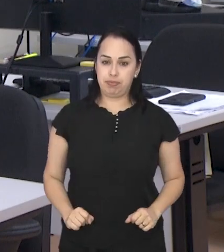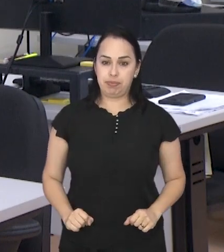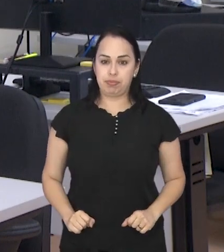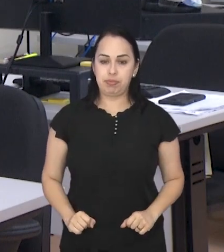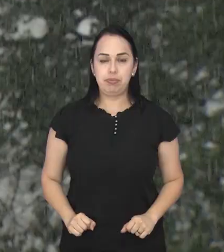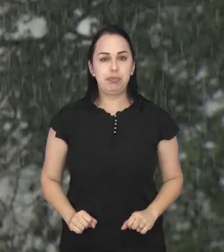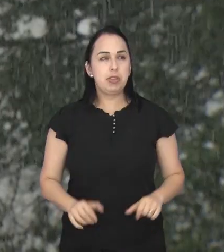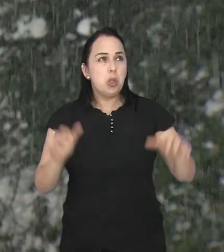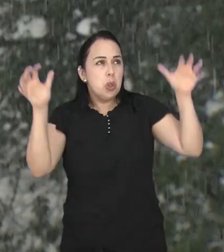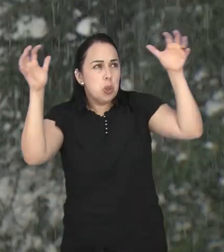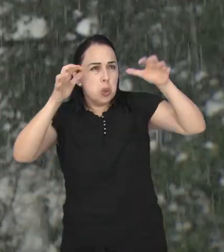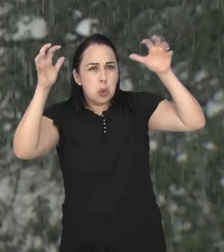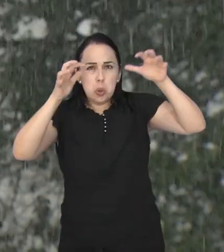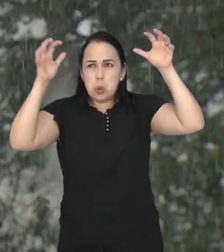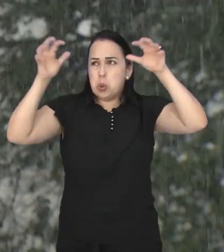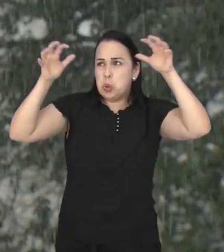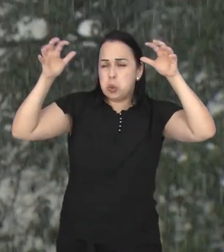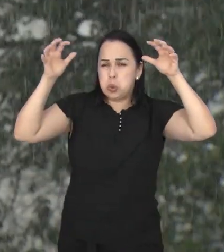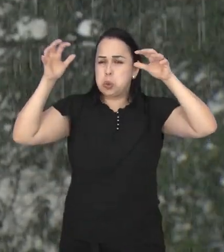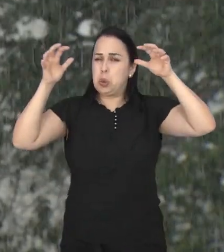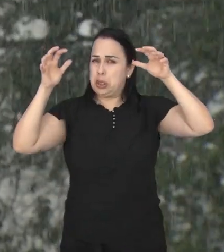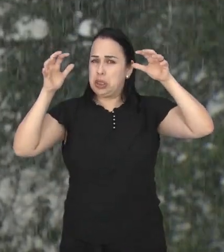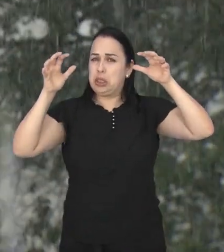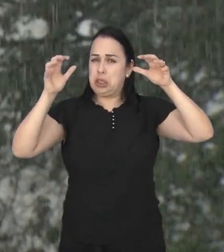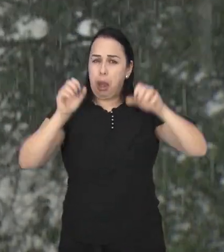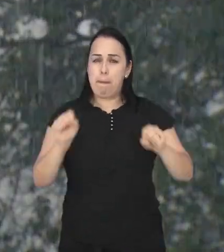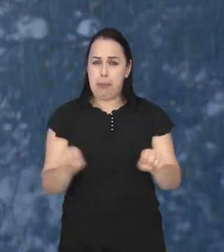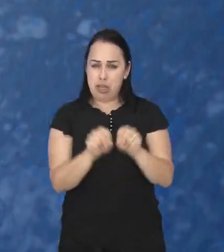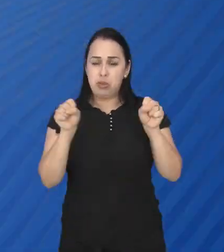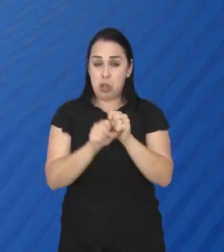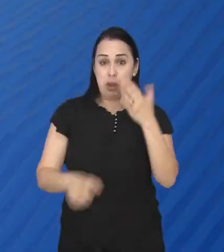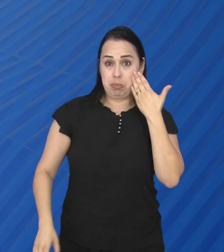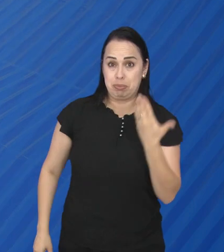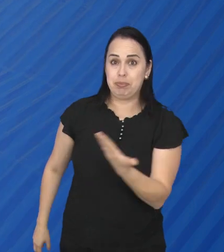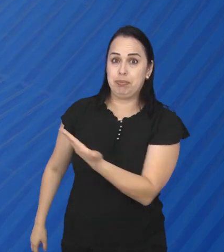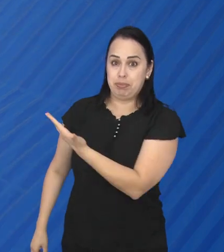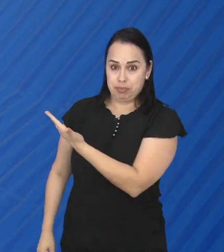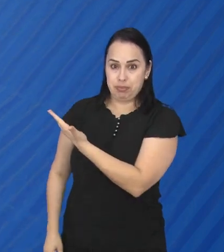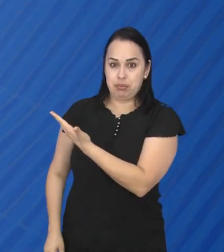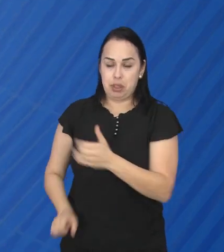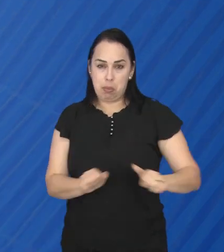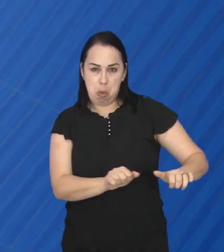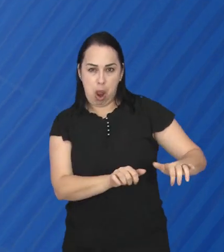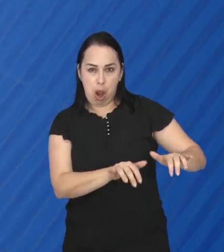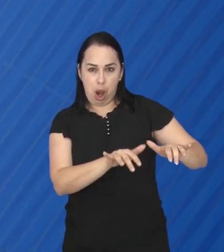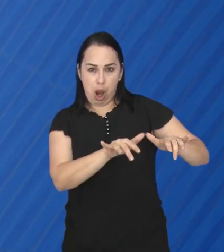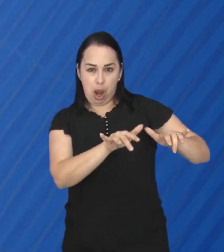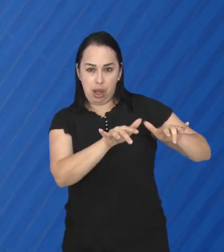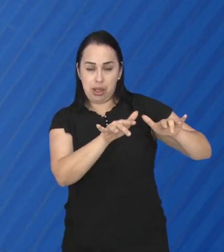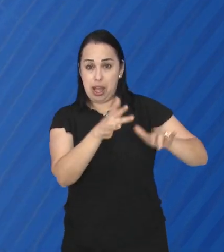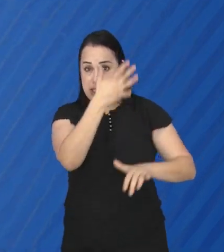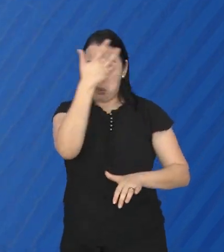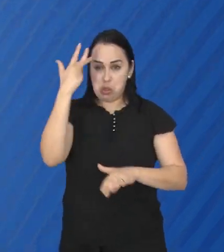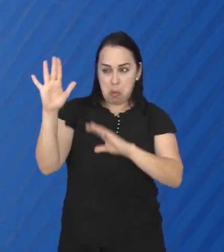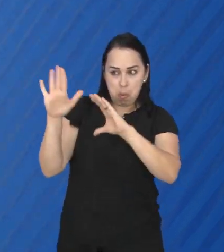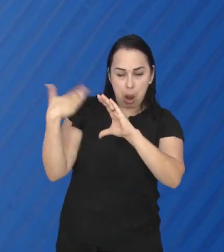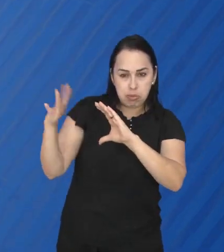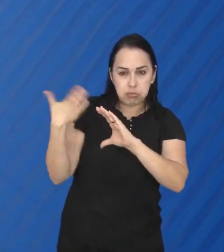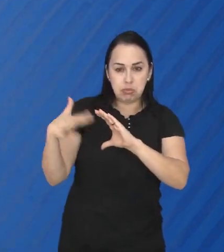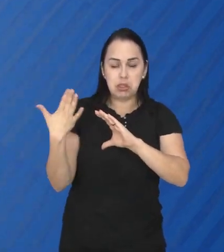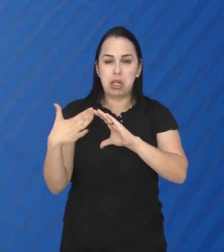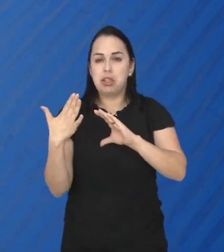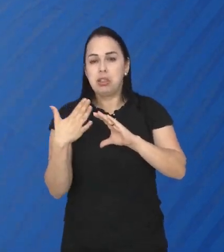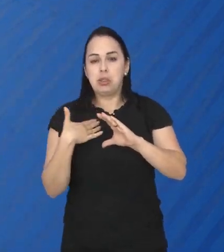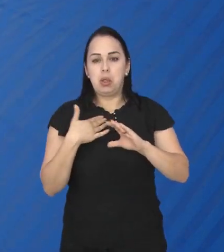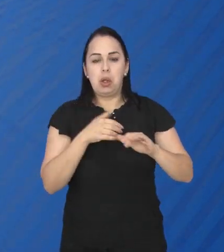público. Chuvas intensas que causam transtornos como esses aqui, ilustrado por esses vídeos de telespectadores,